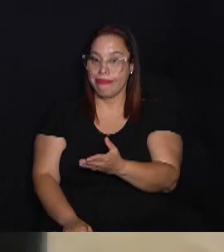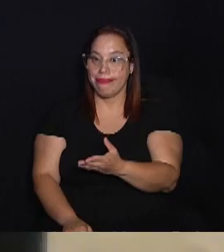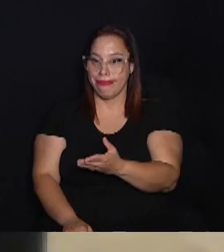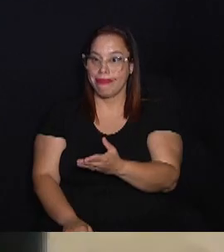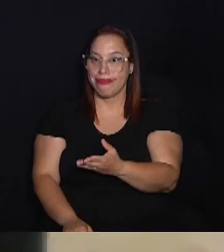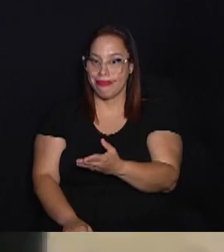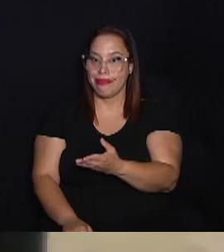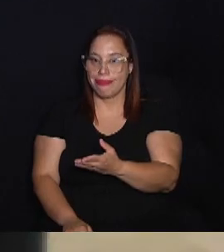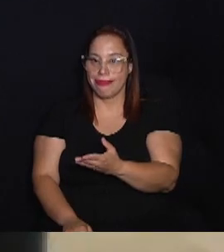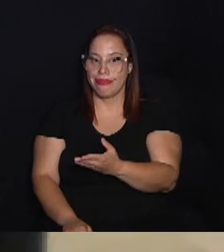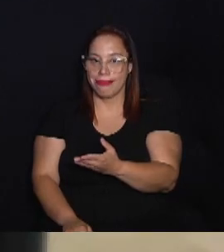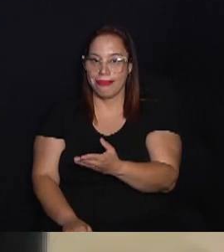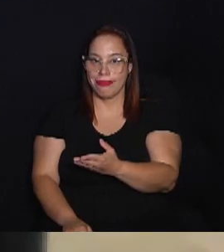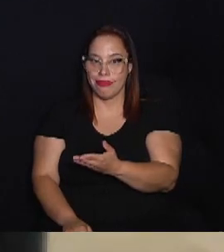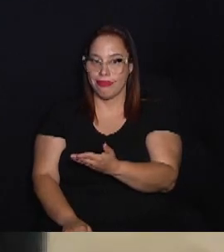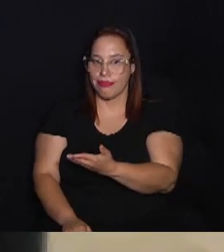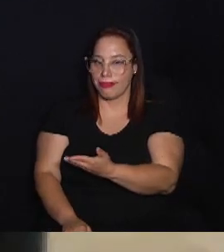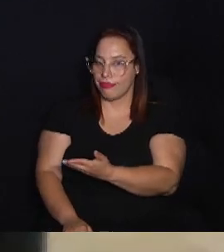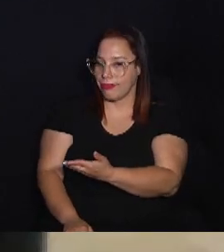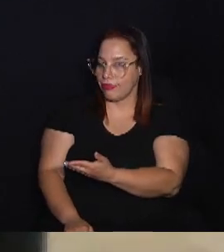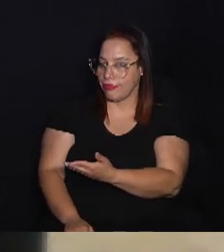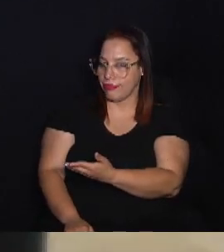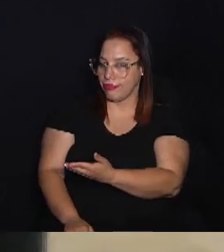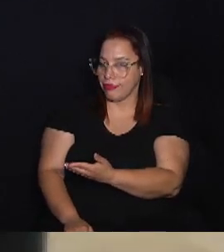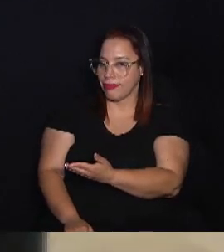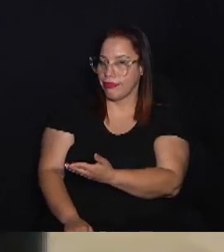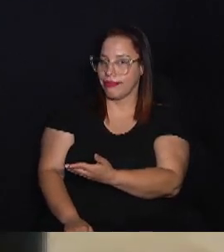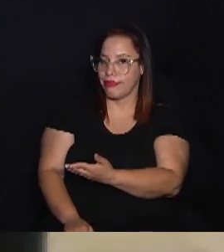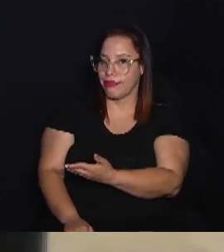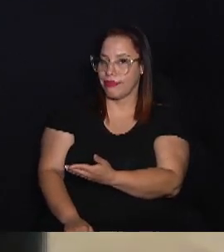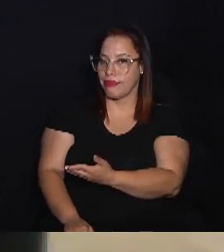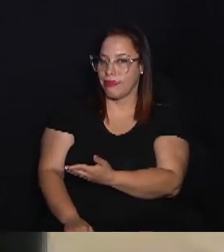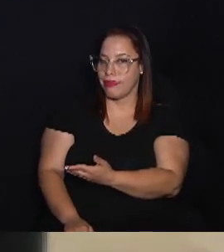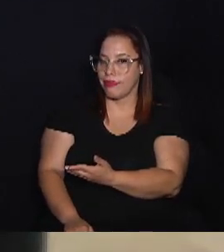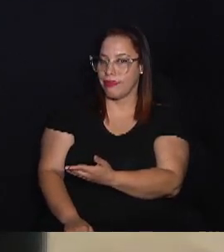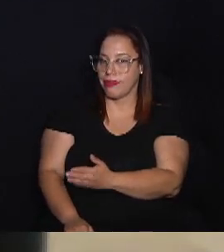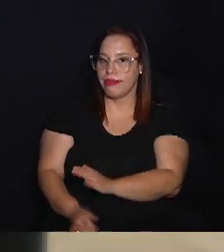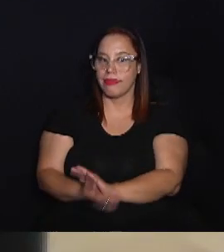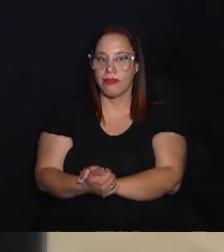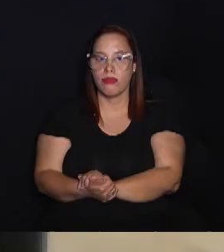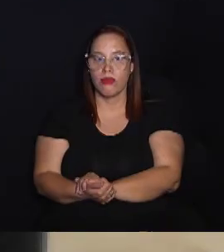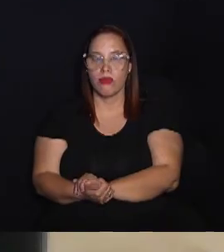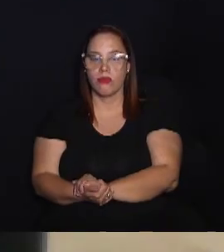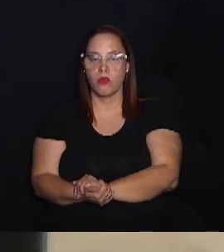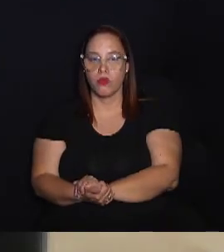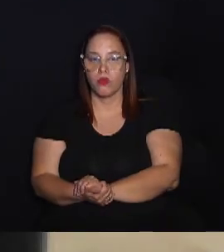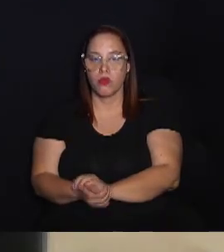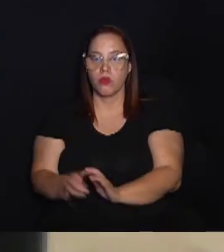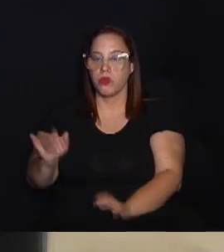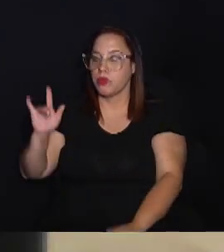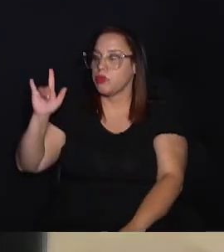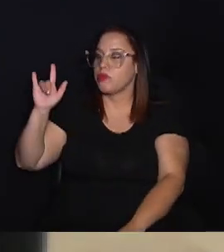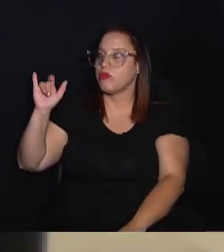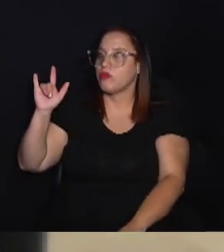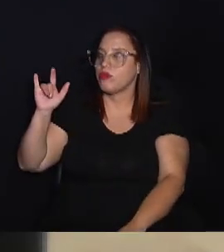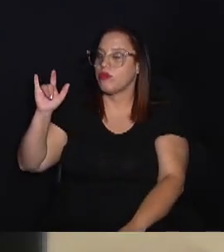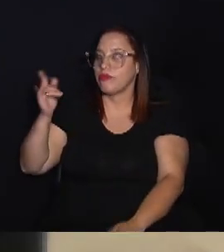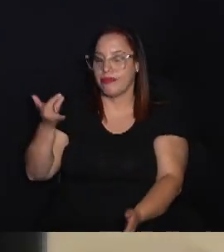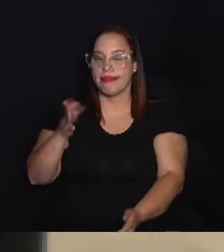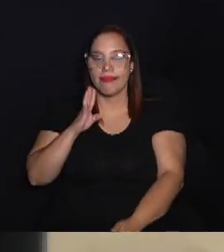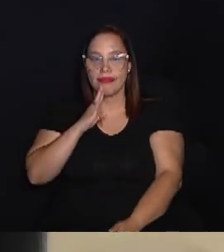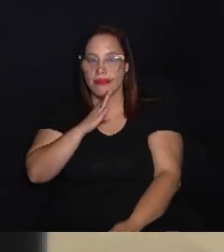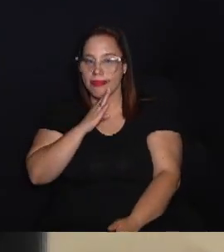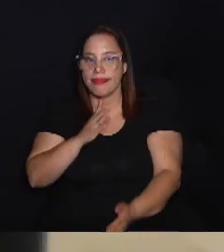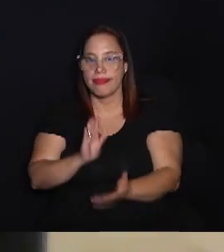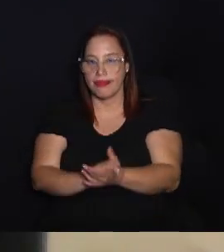contatos, vocês podem encontrar a gente no nosso site, www.tedsustentável.com.br ou em todas as redes